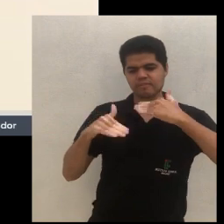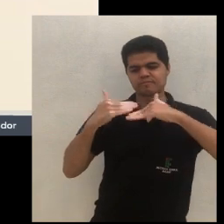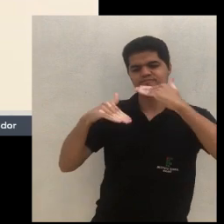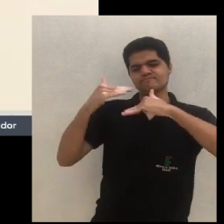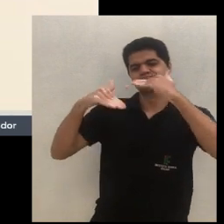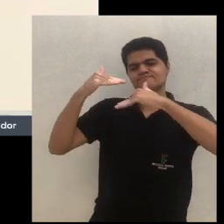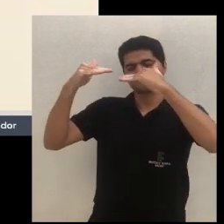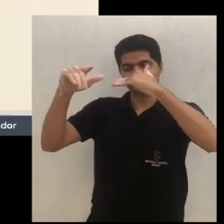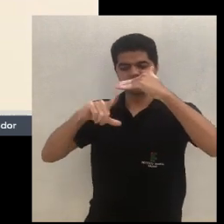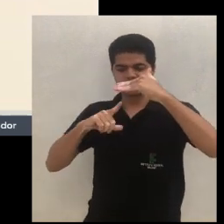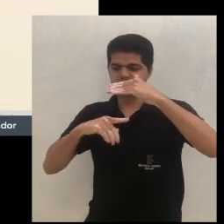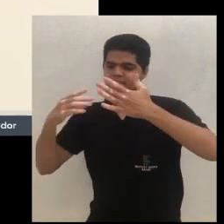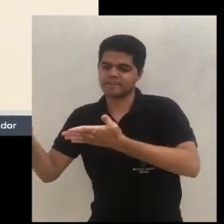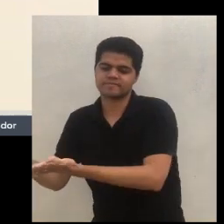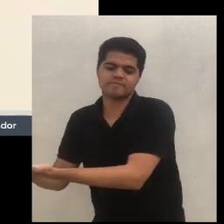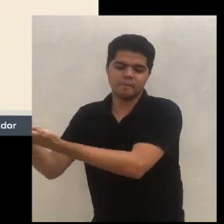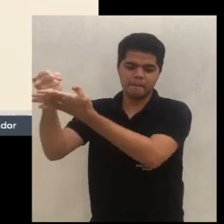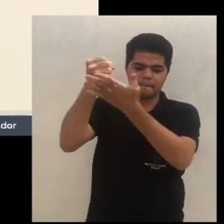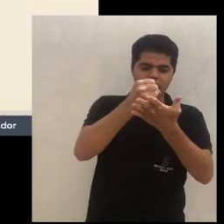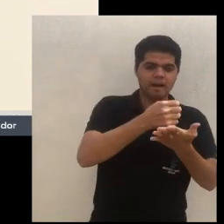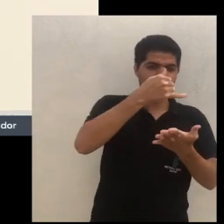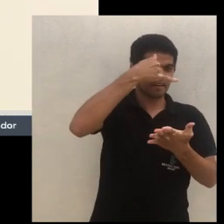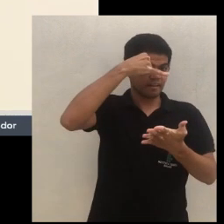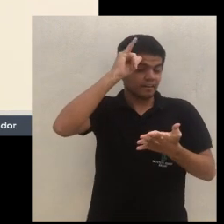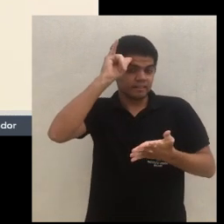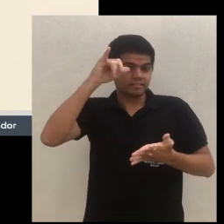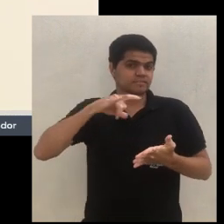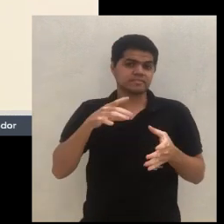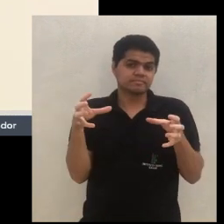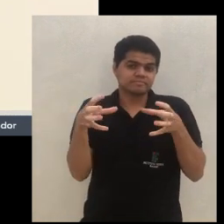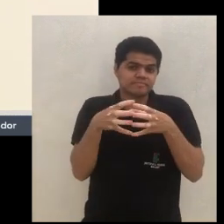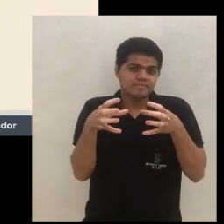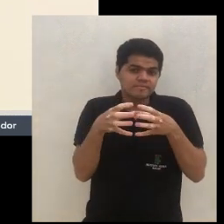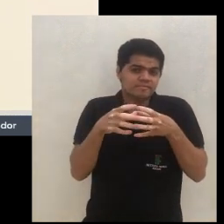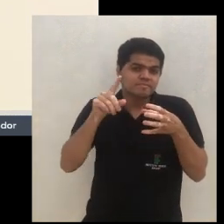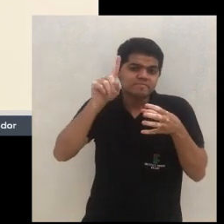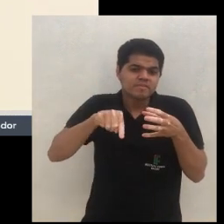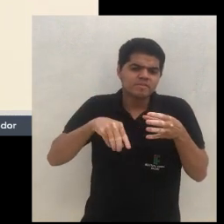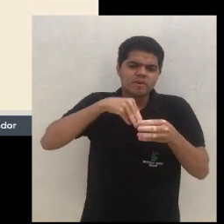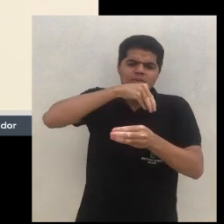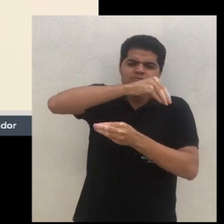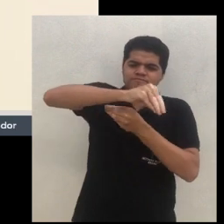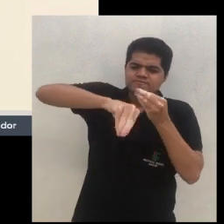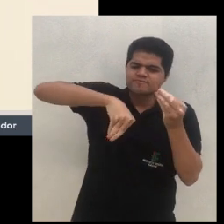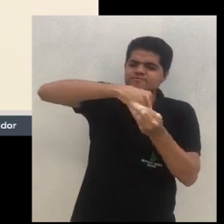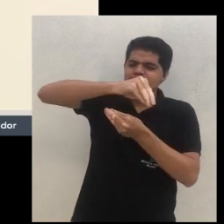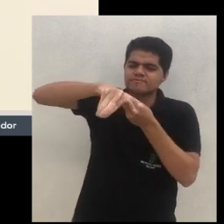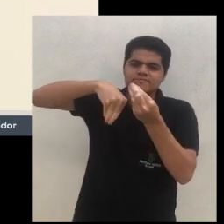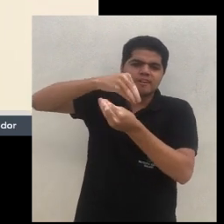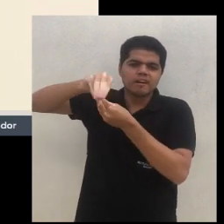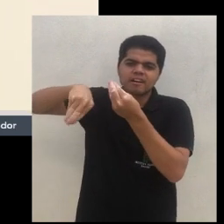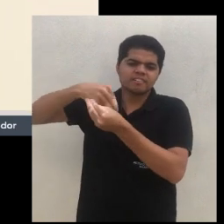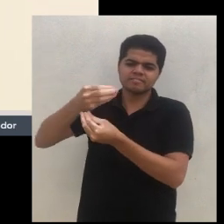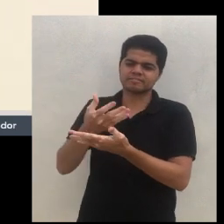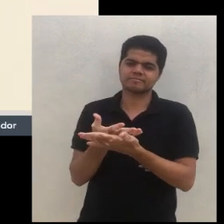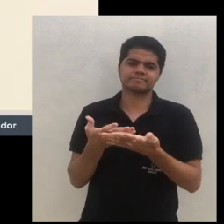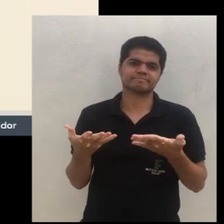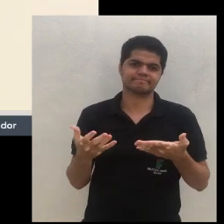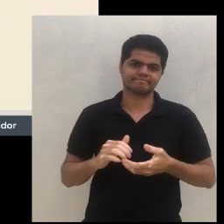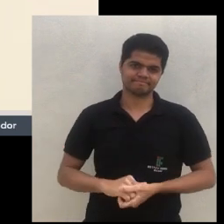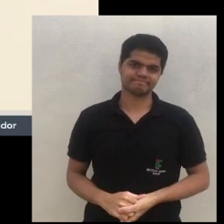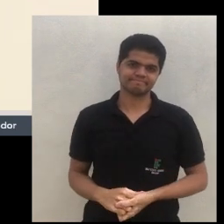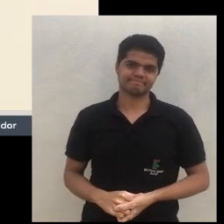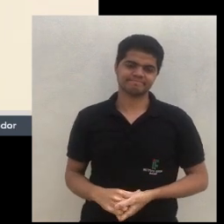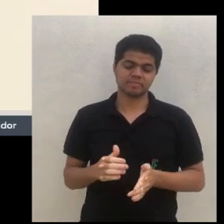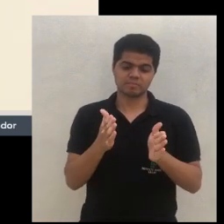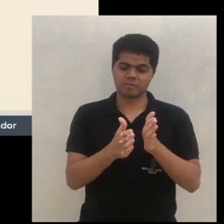você vem colocando o gado. Então, é um sistema que vai misturando aí. Então, quanto eu disse